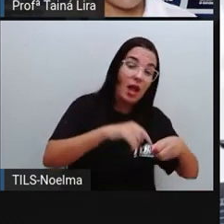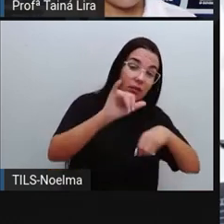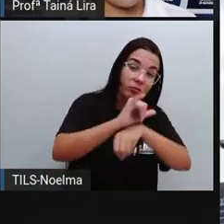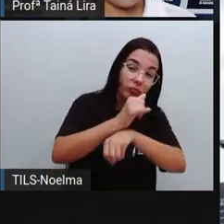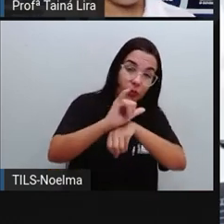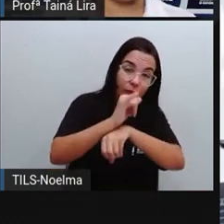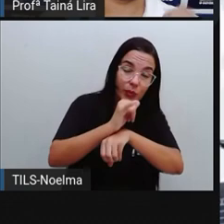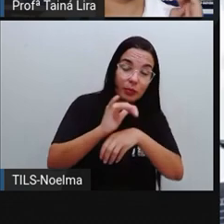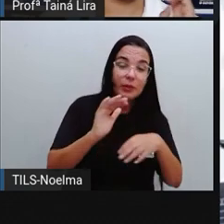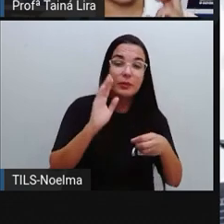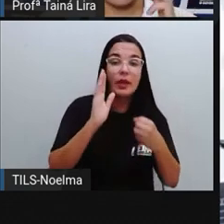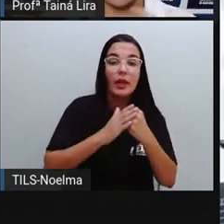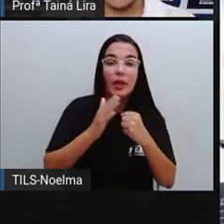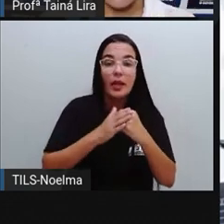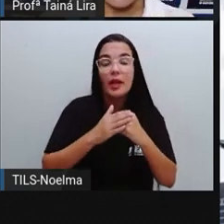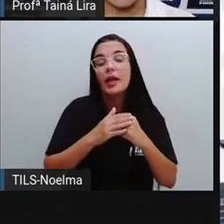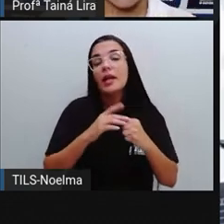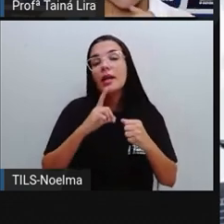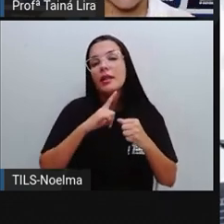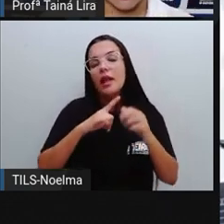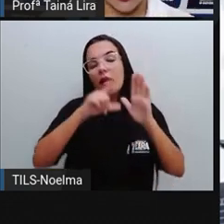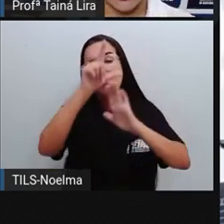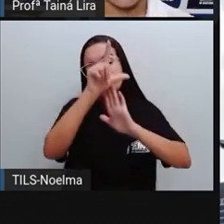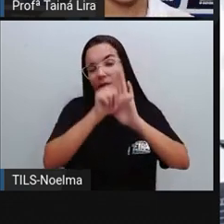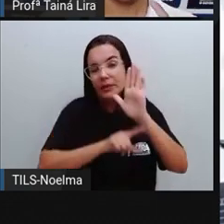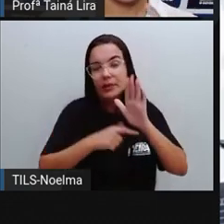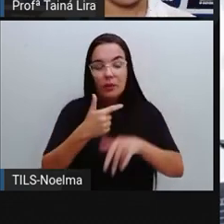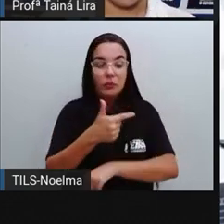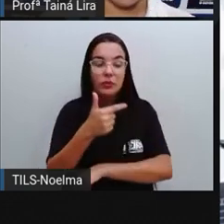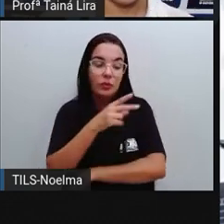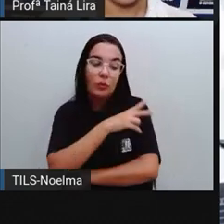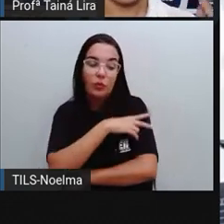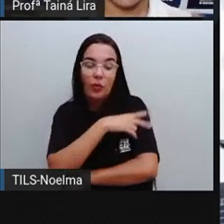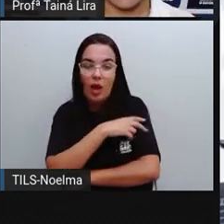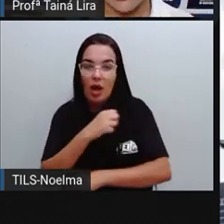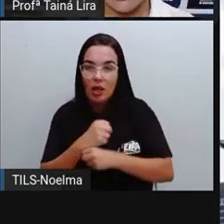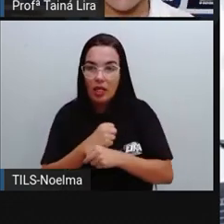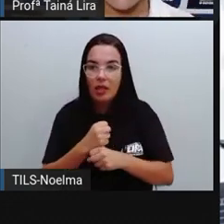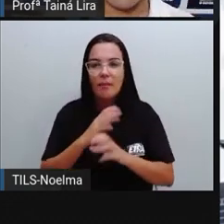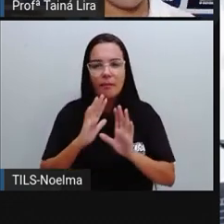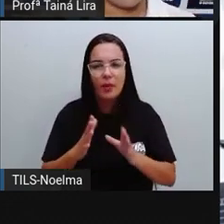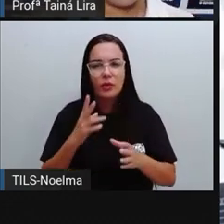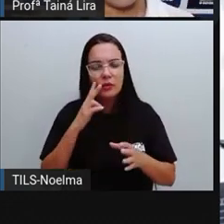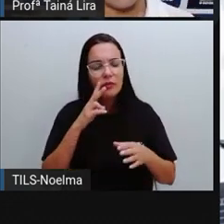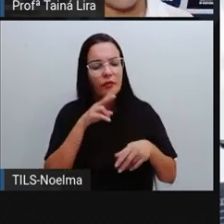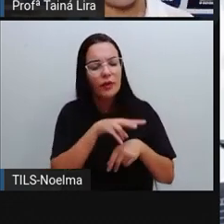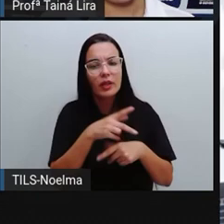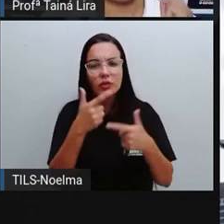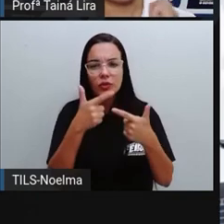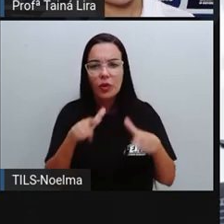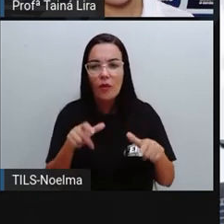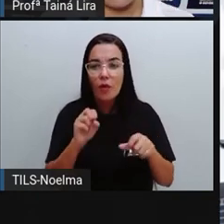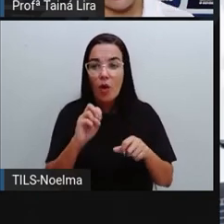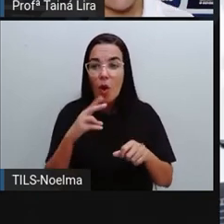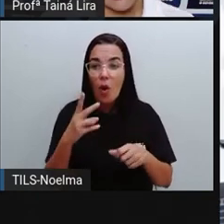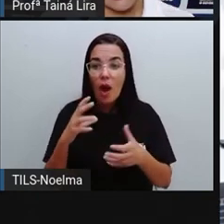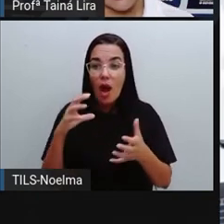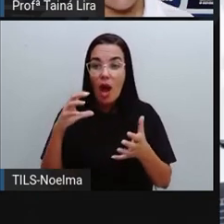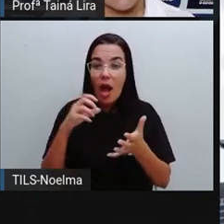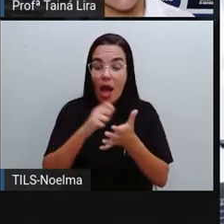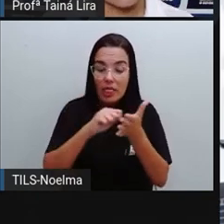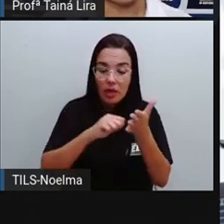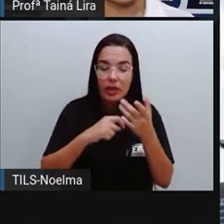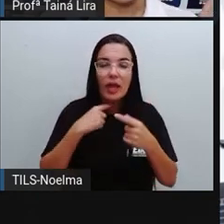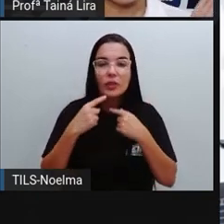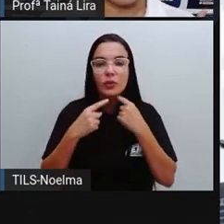no canal do YouTube, na nossa playlist do segundo ano. Tá bom? Assistir a aula novamente ou anotar a sua dúvida lá